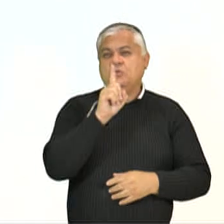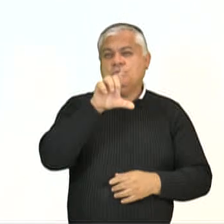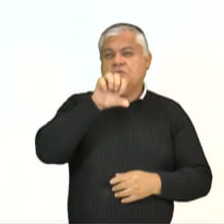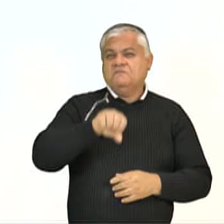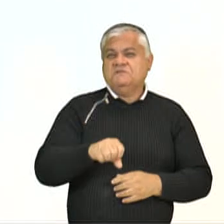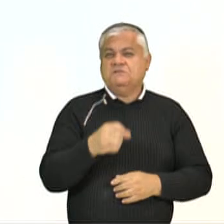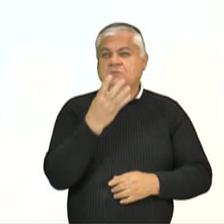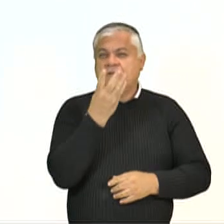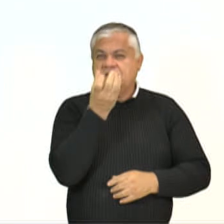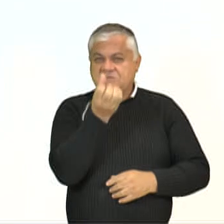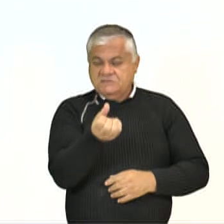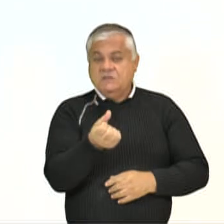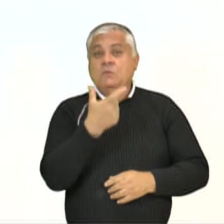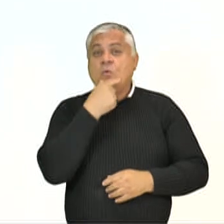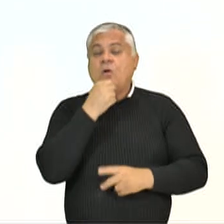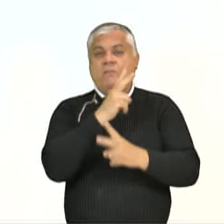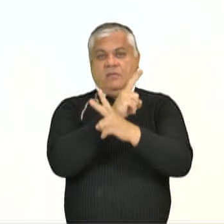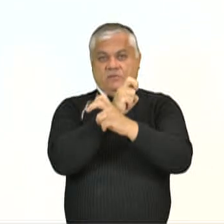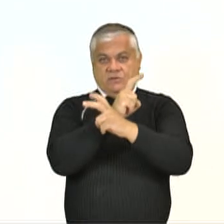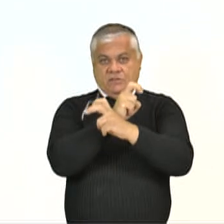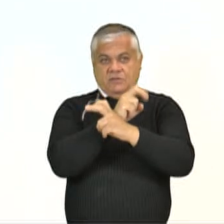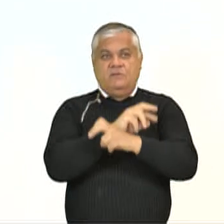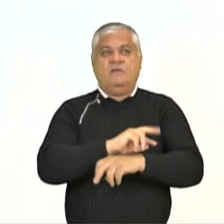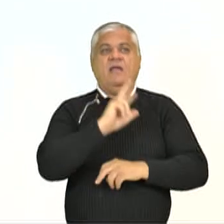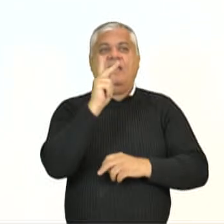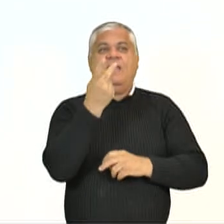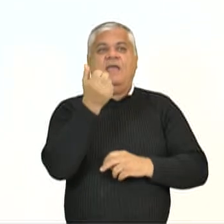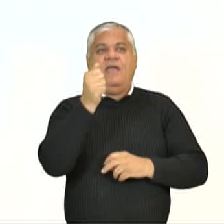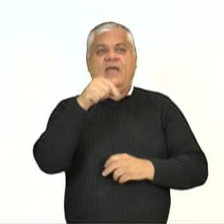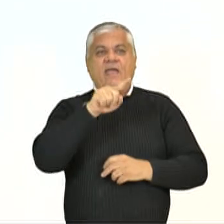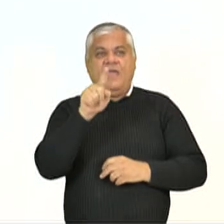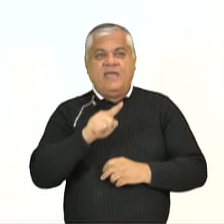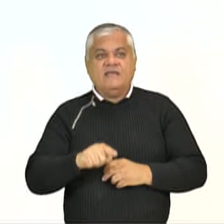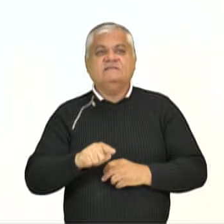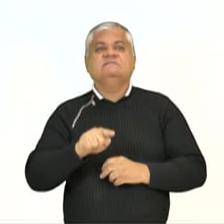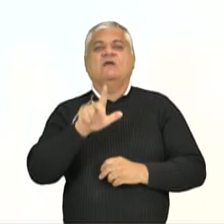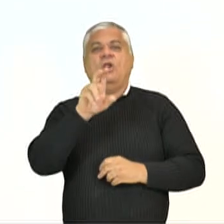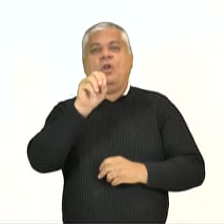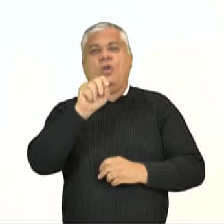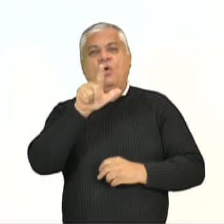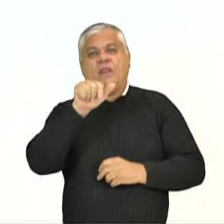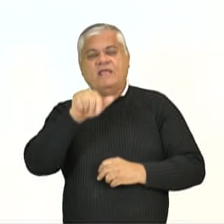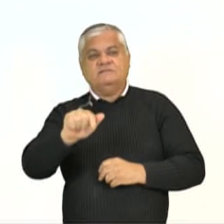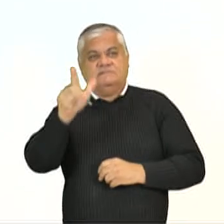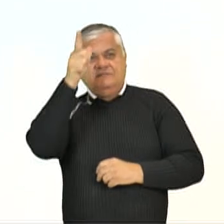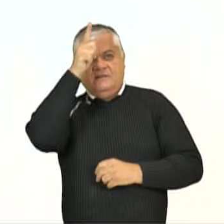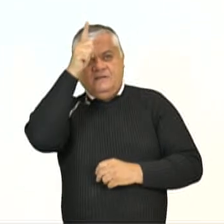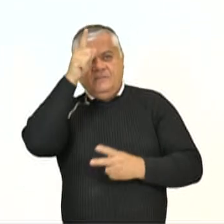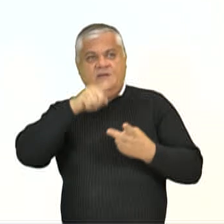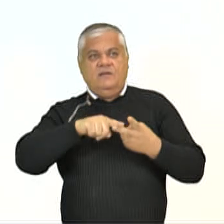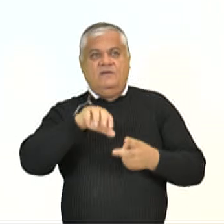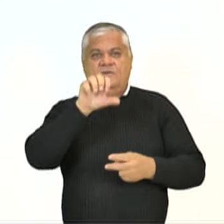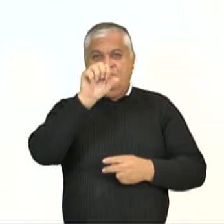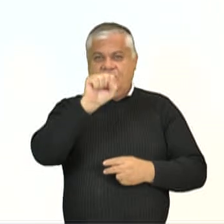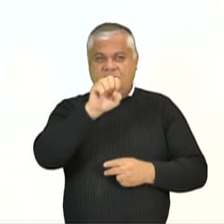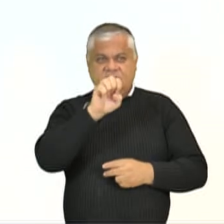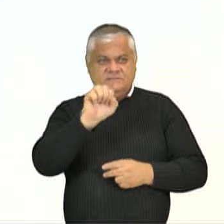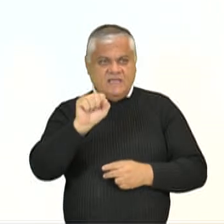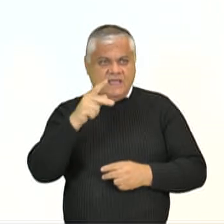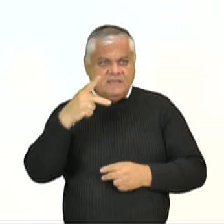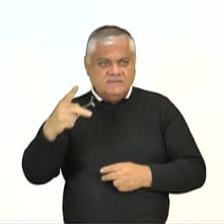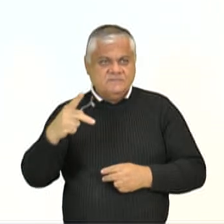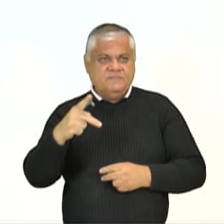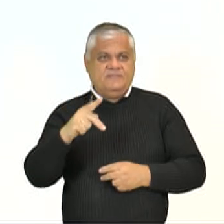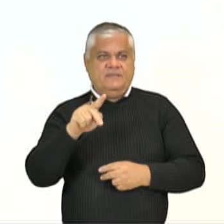pelo austríaco Hans Lorenzen e o alemão Sepp Rendley. Tinha como objetivo reabilitar